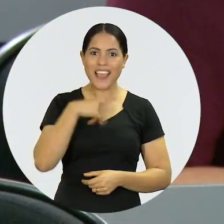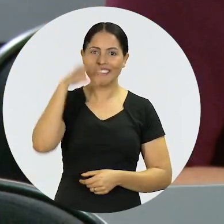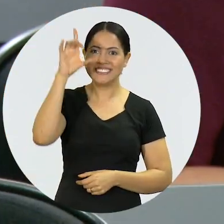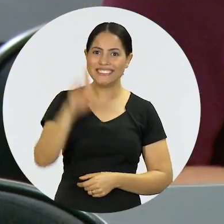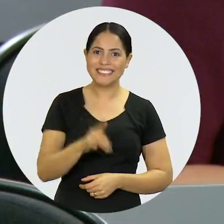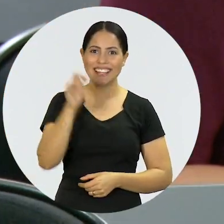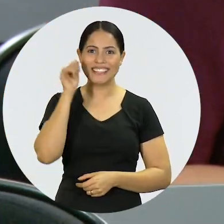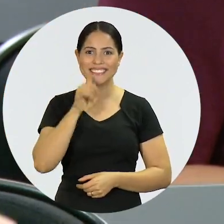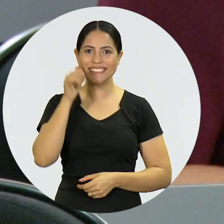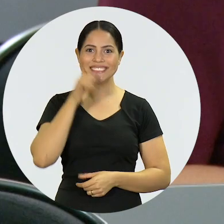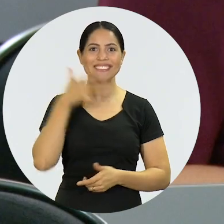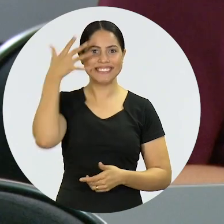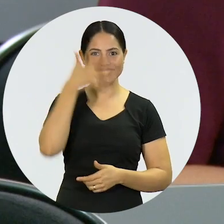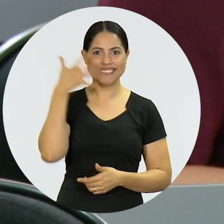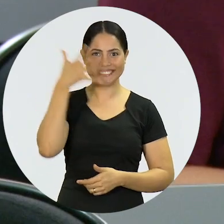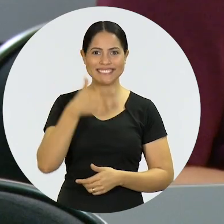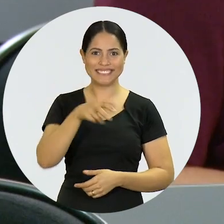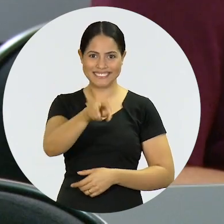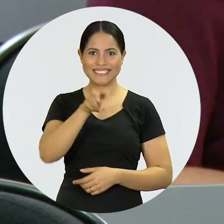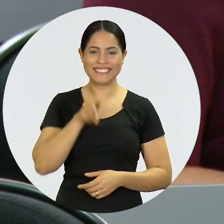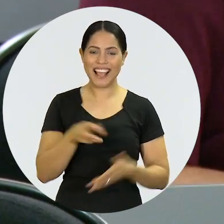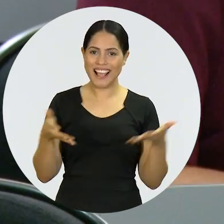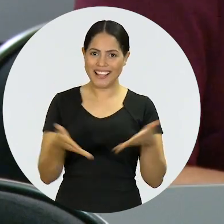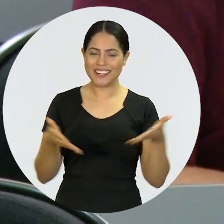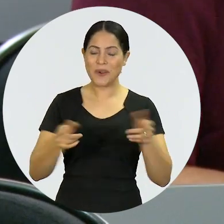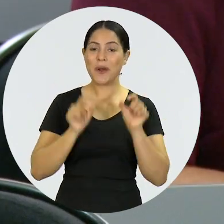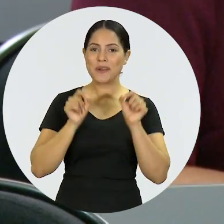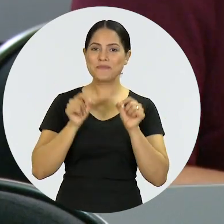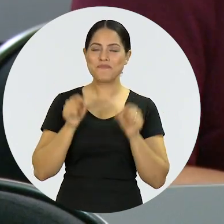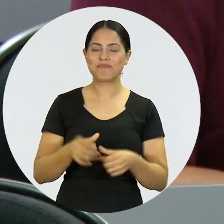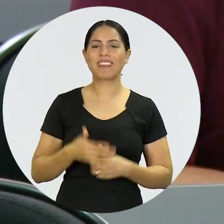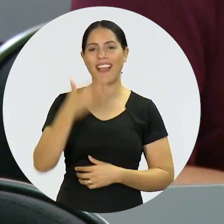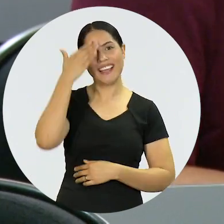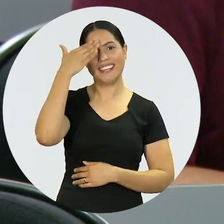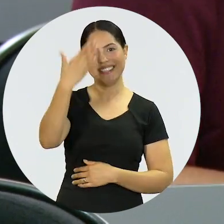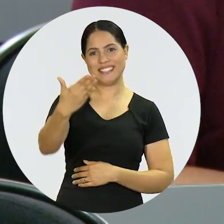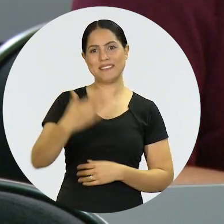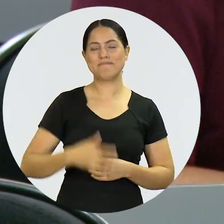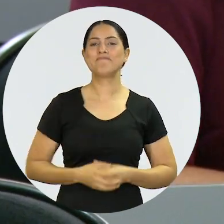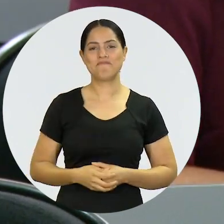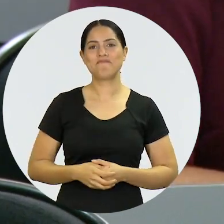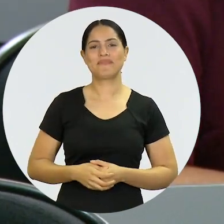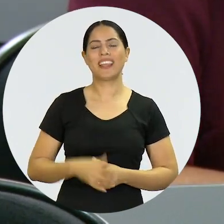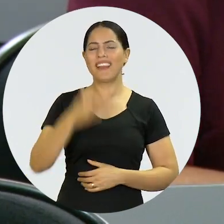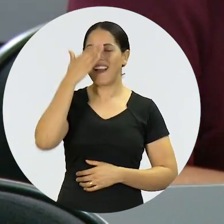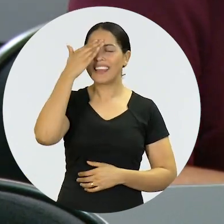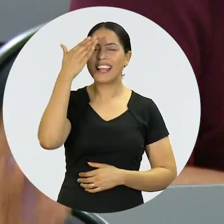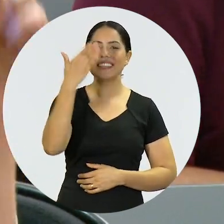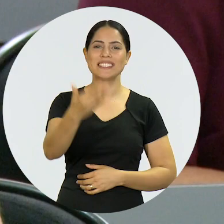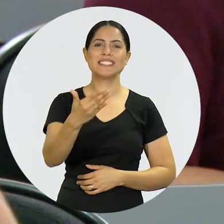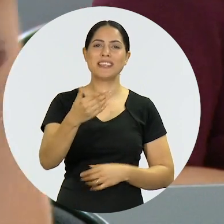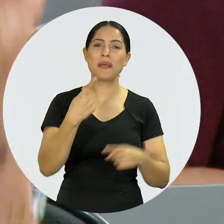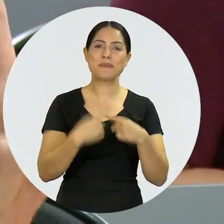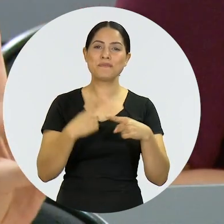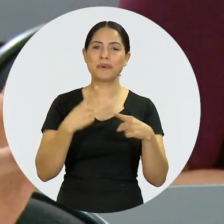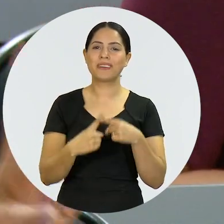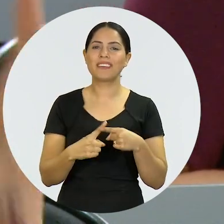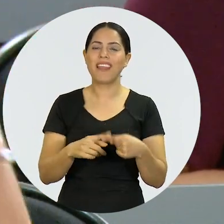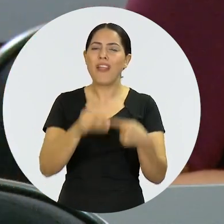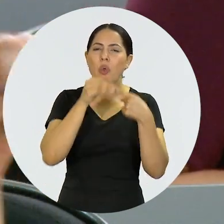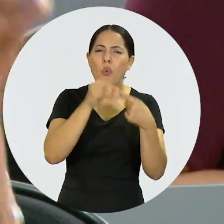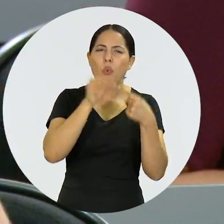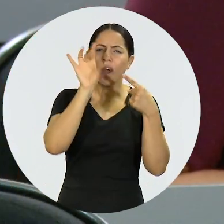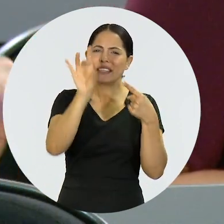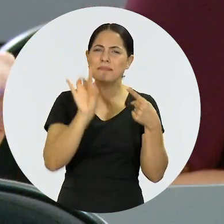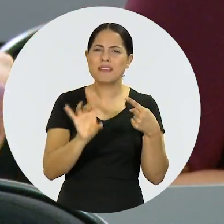me arroguei da condição da palavra e da voz aqui para agradecer. Te agradecer por todos os feitos,